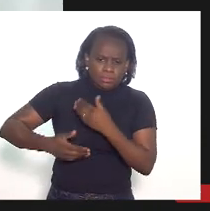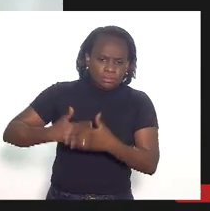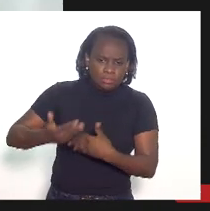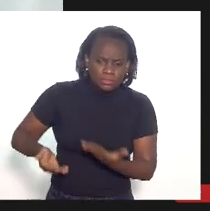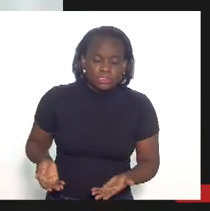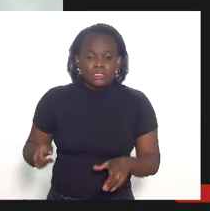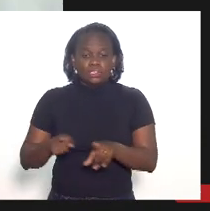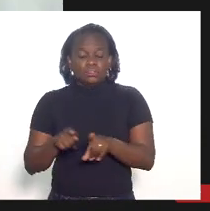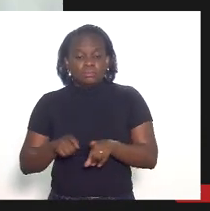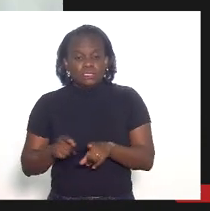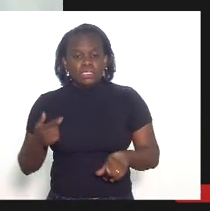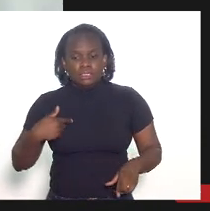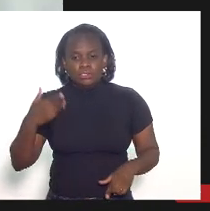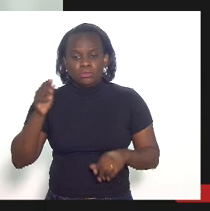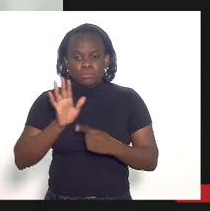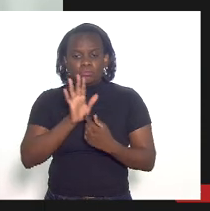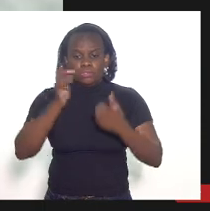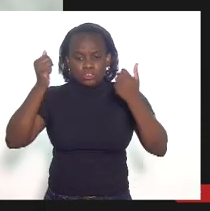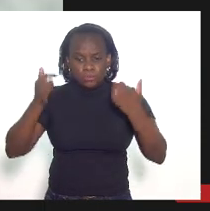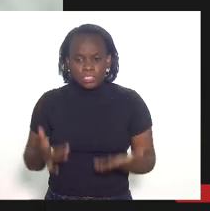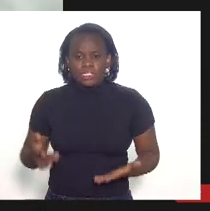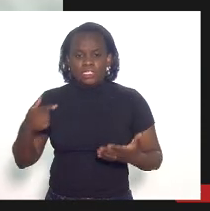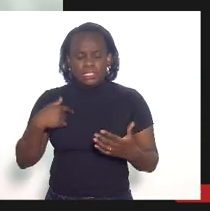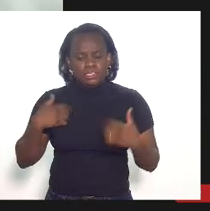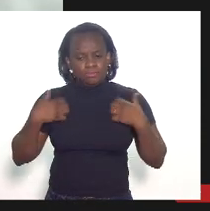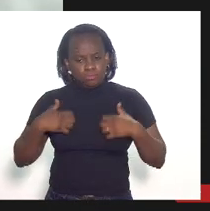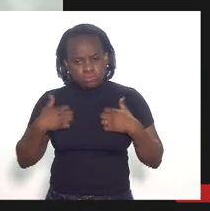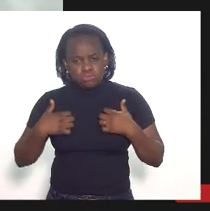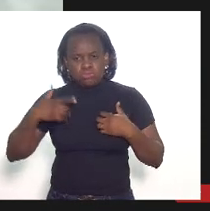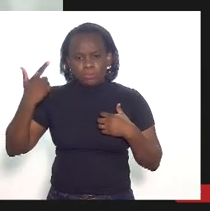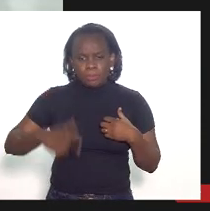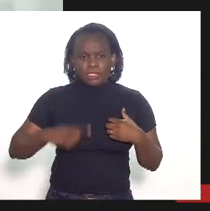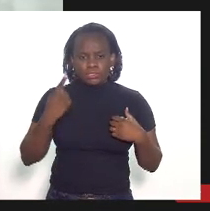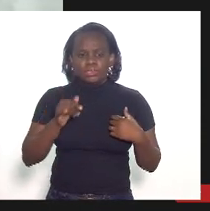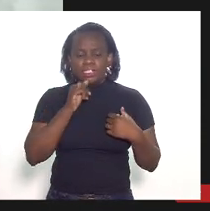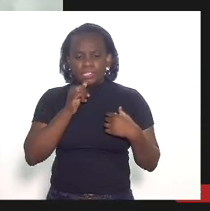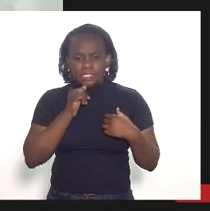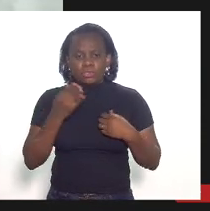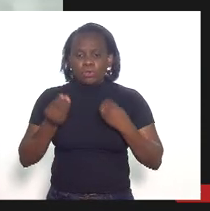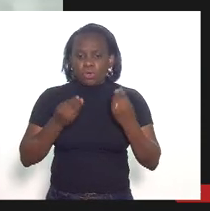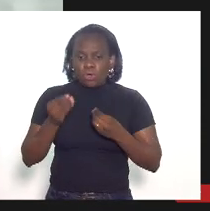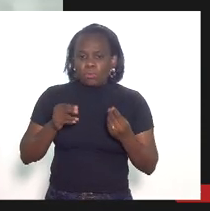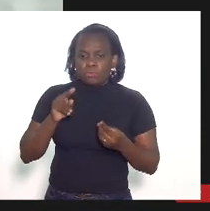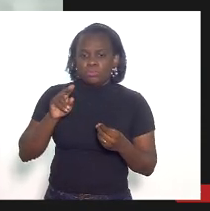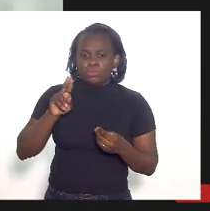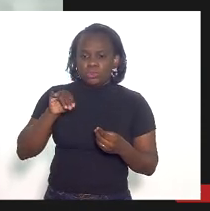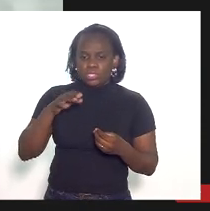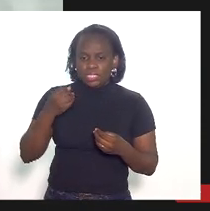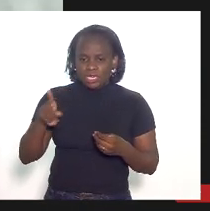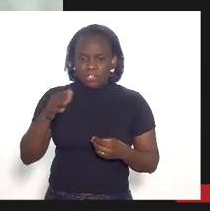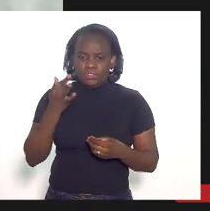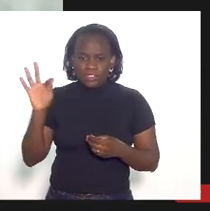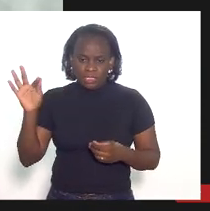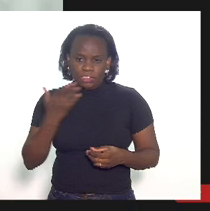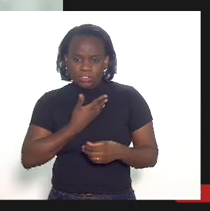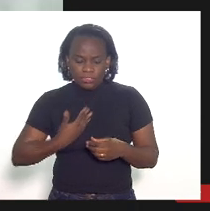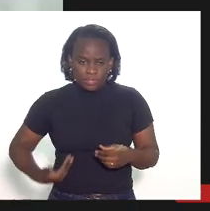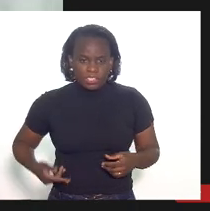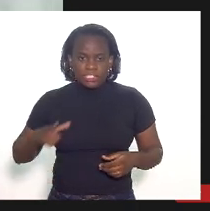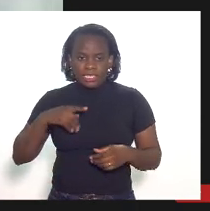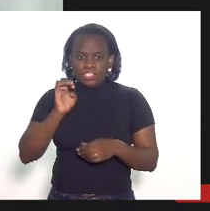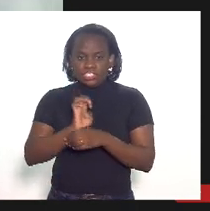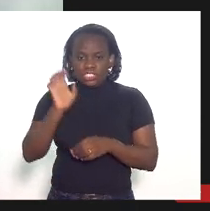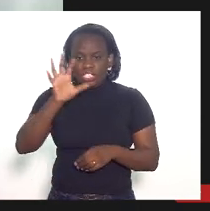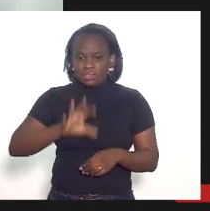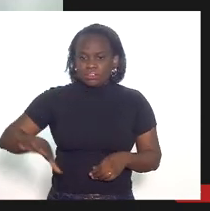registrar a indignação com mais esse exemplo de que como a União Federal que agora existem diversos estados